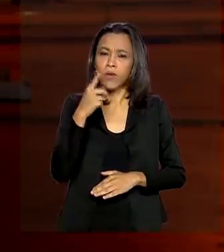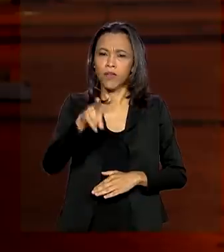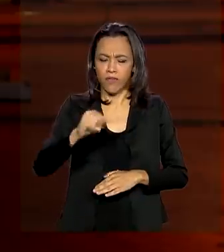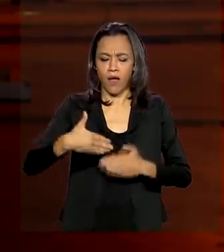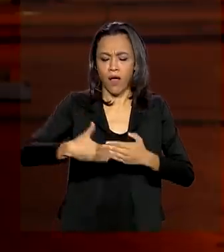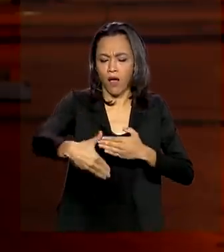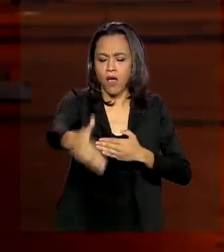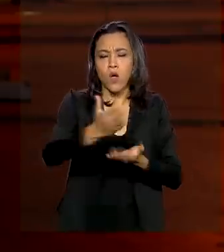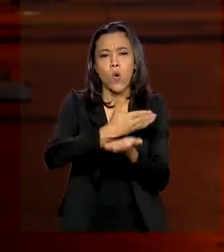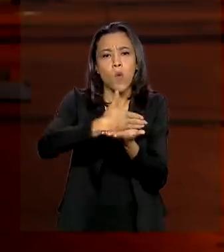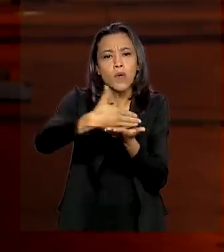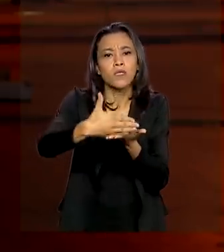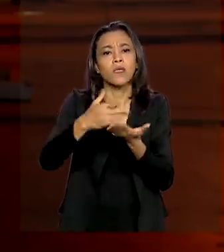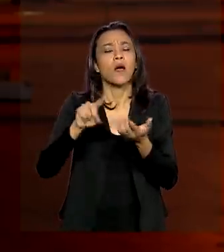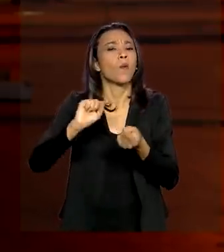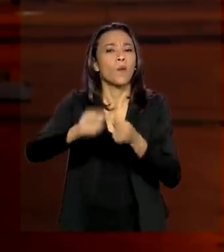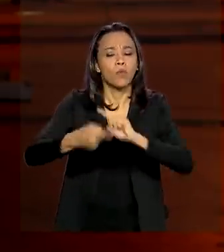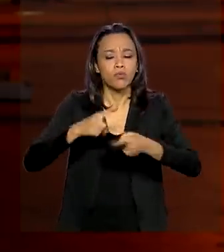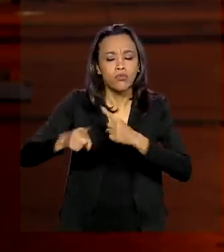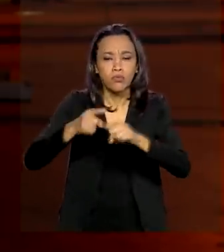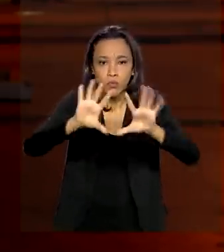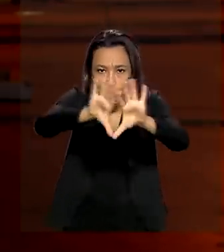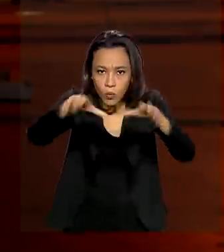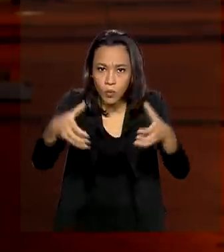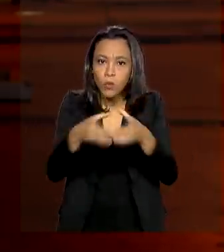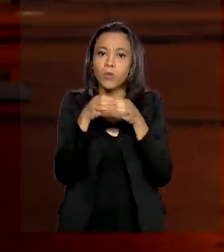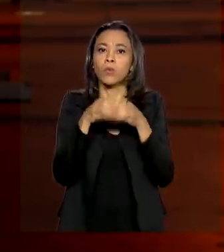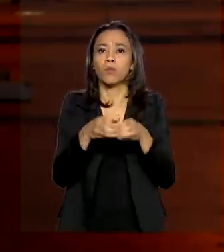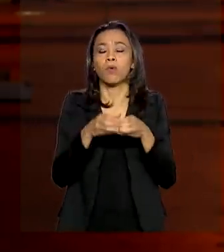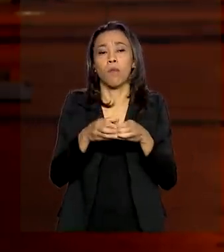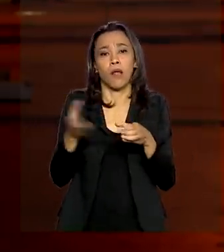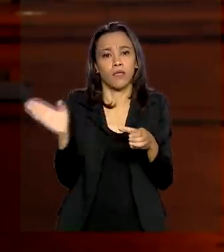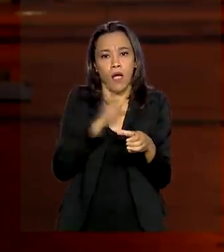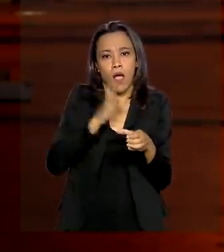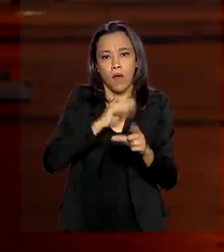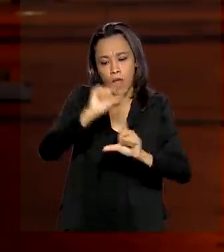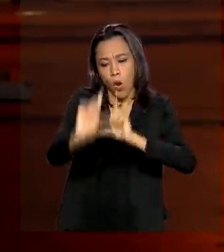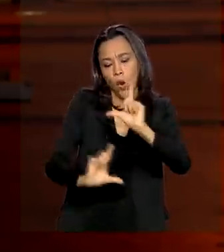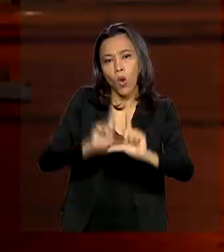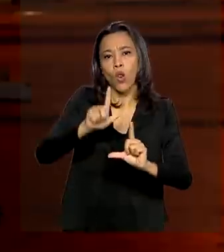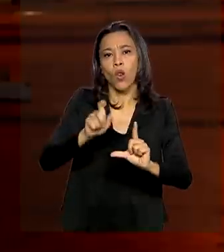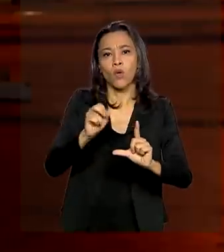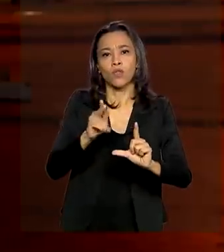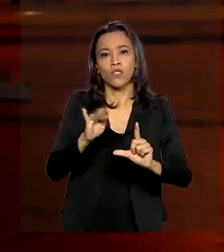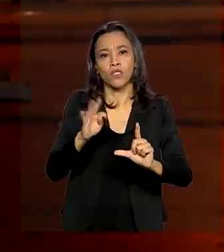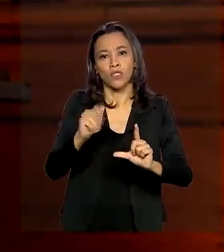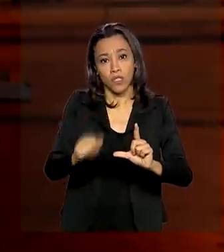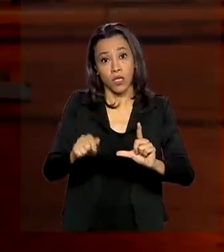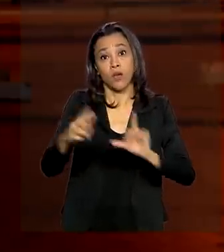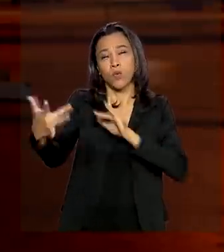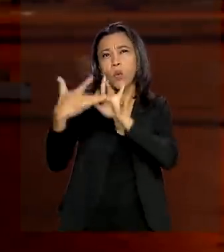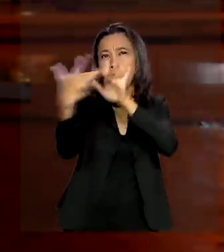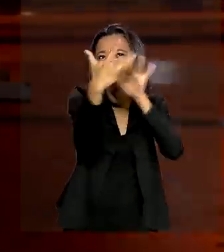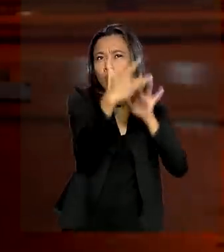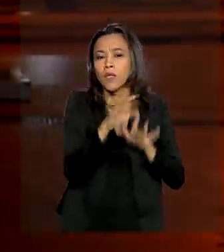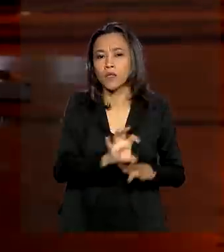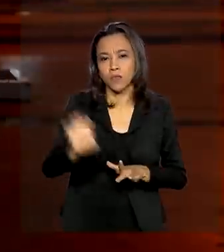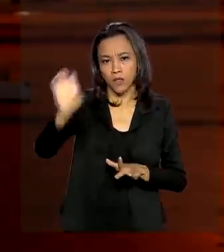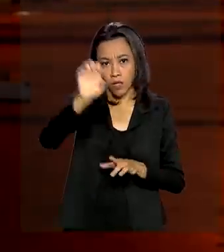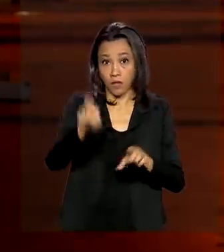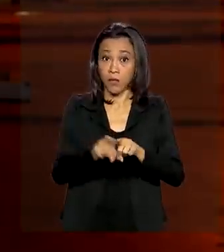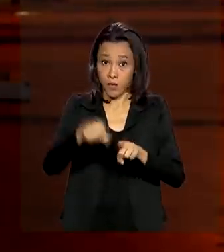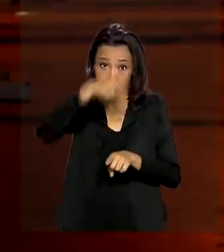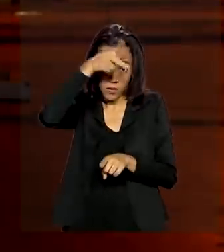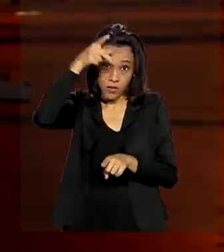comitê para tratar da logística e da agilidade dos processos na relação com estados e municípios. O governo também